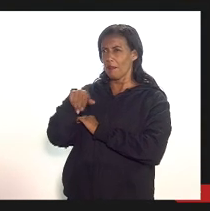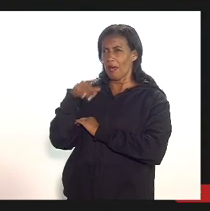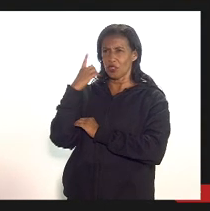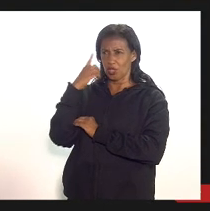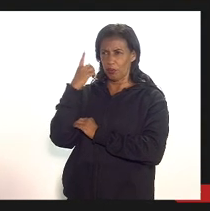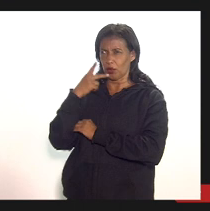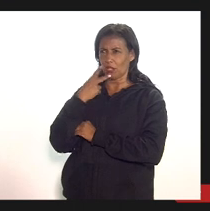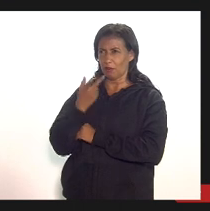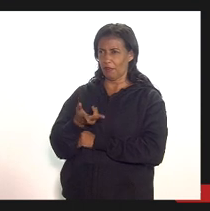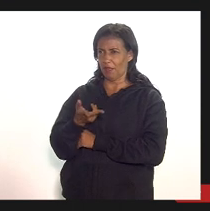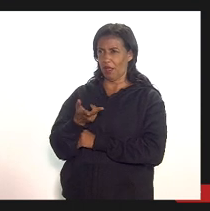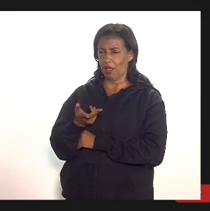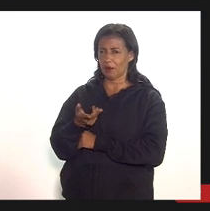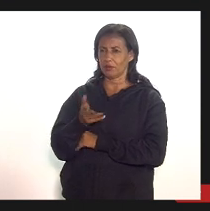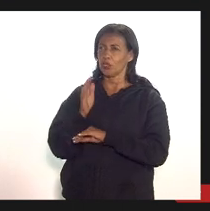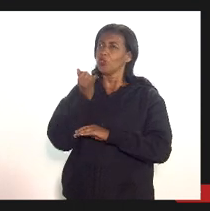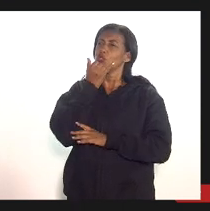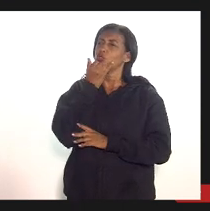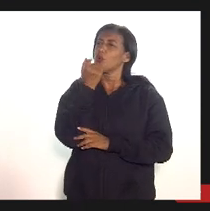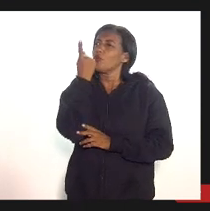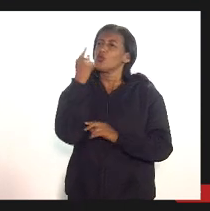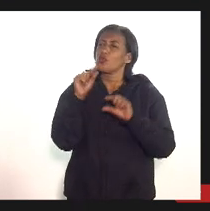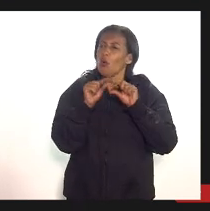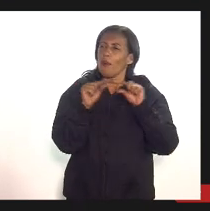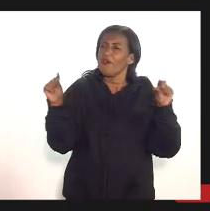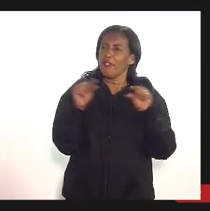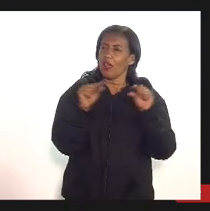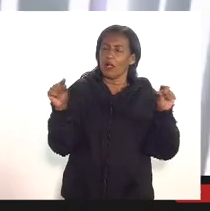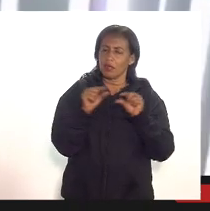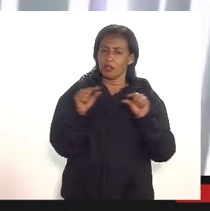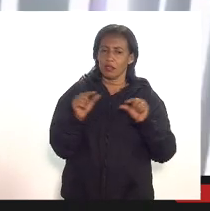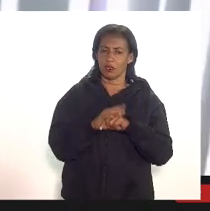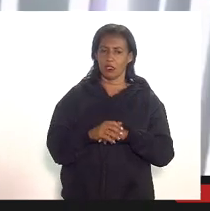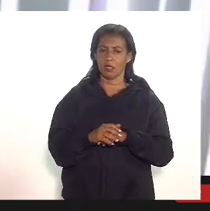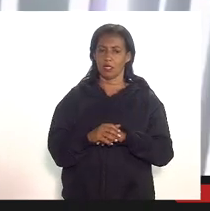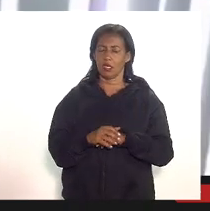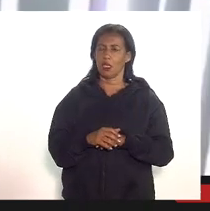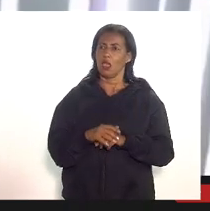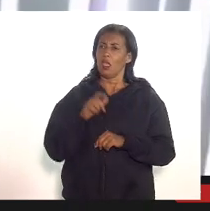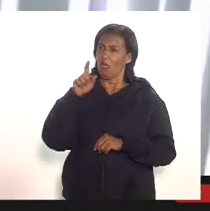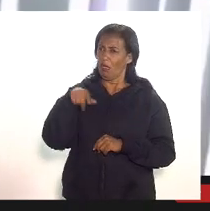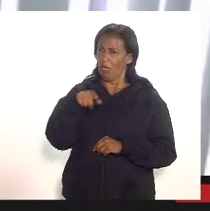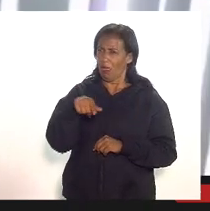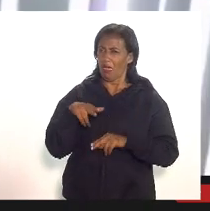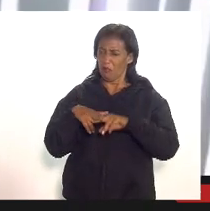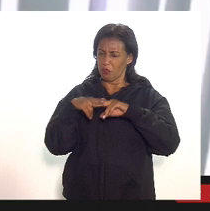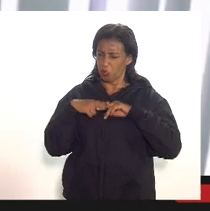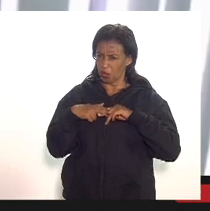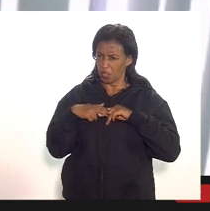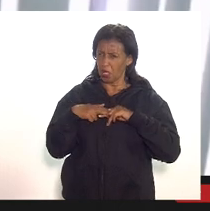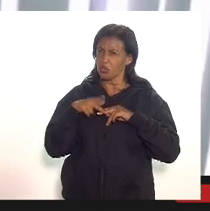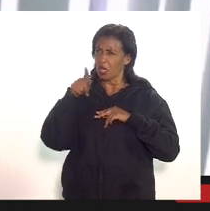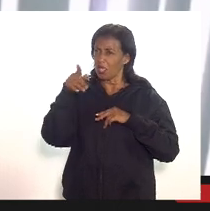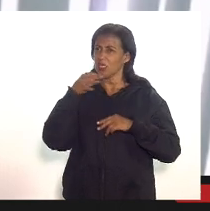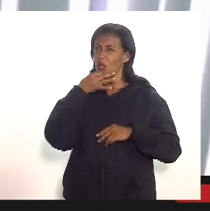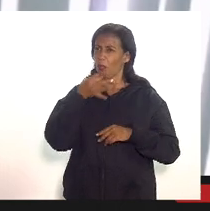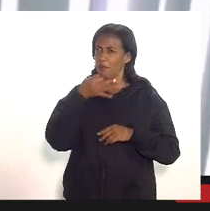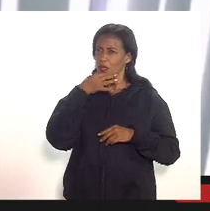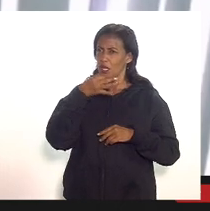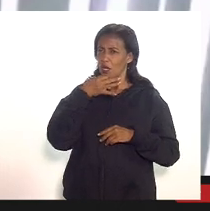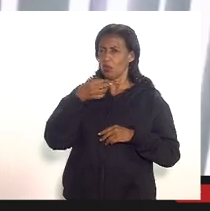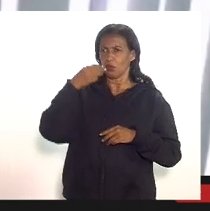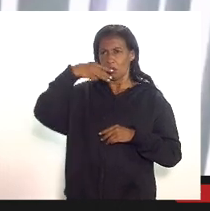eu só queria falar uma frase pois não deputado por esse tipo de questionamento levantado agora pelo deputado Márcio